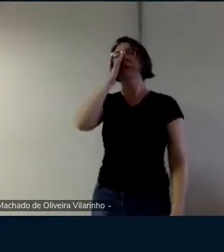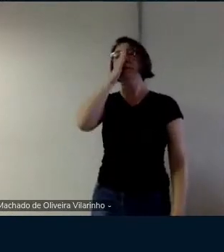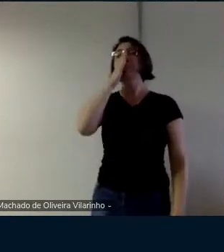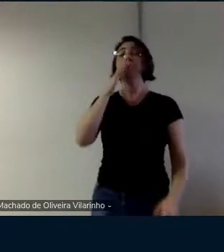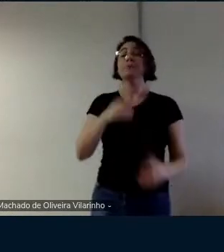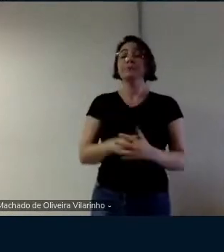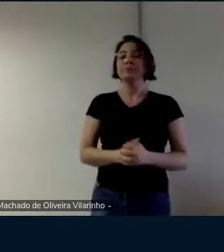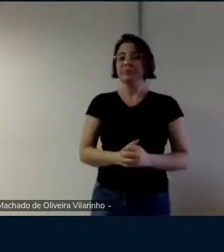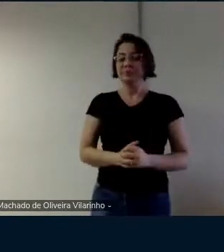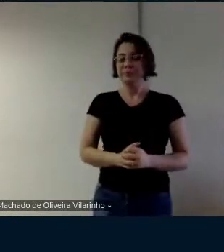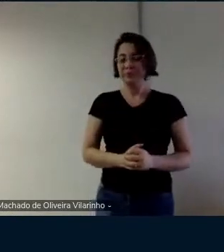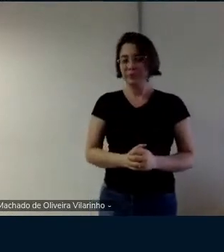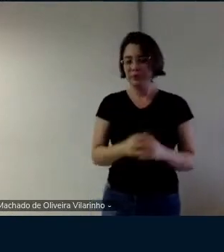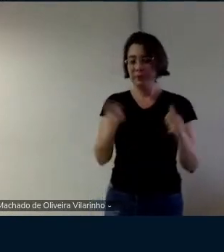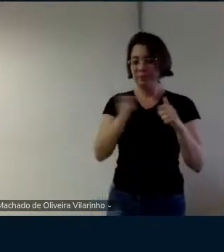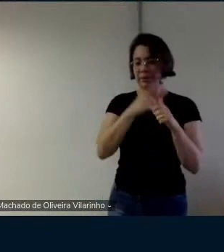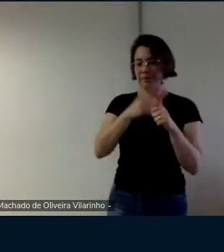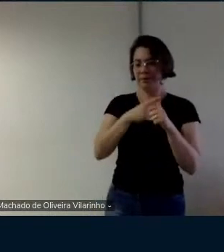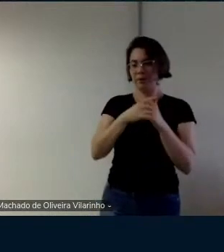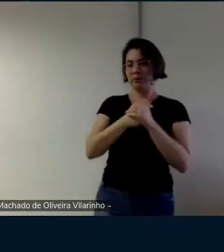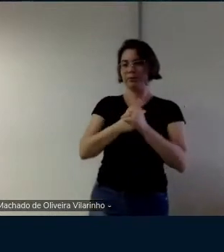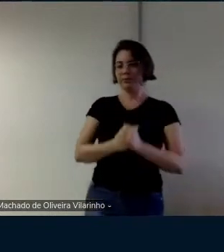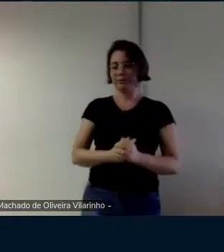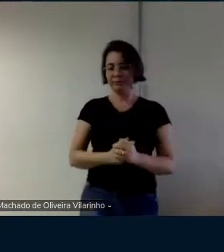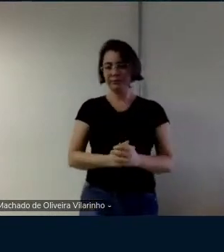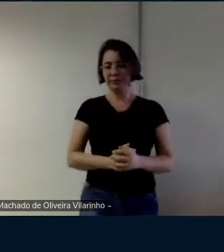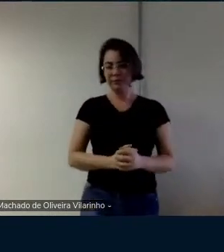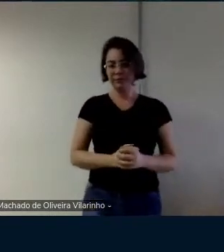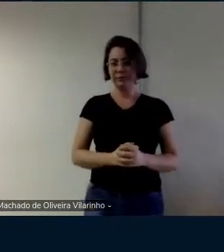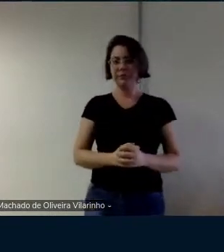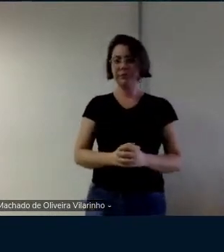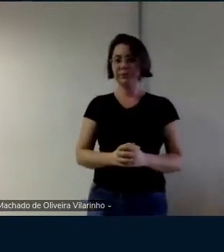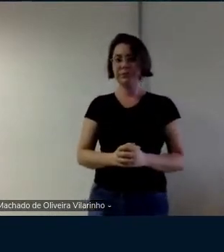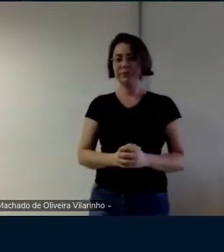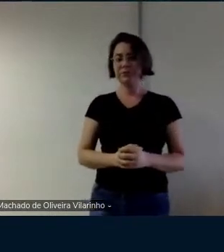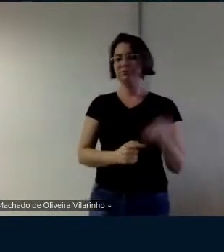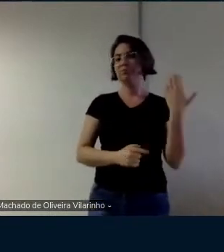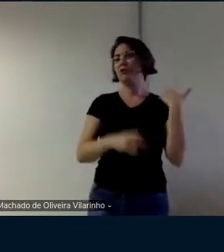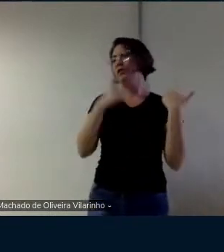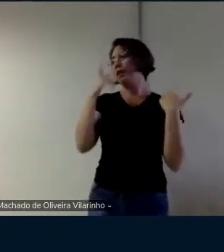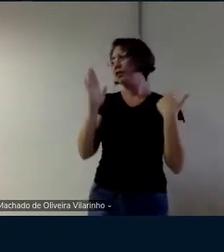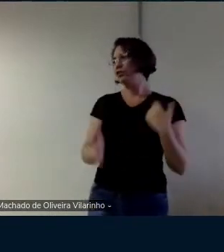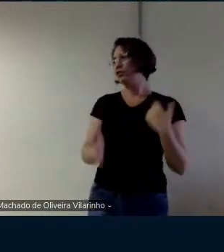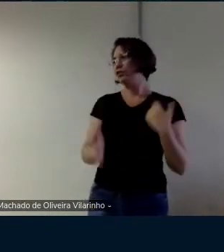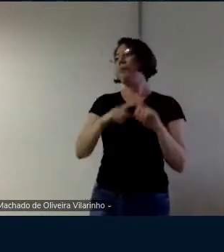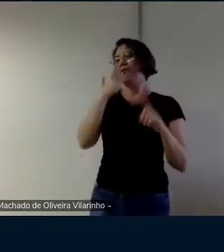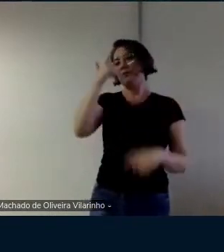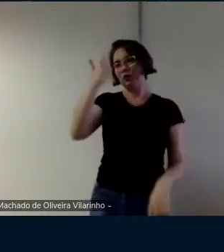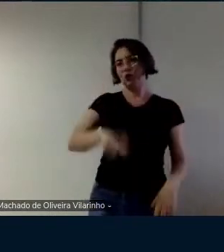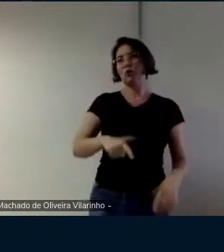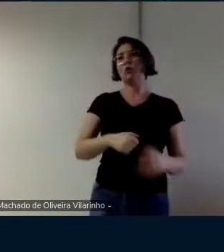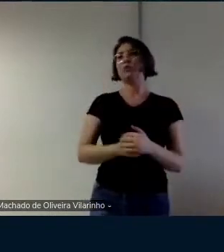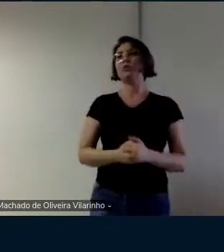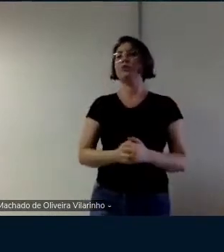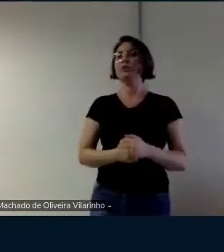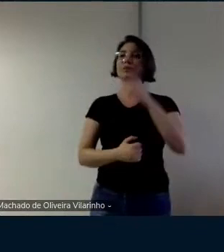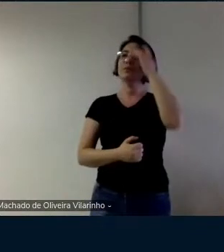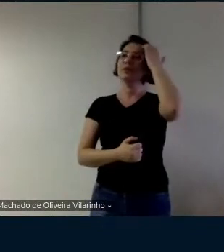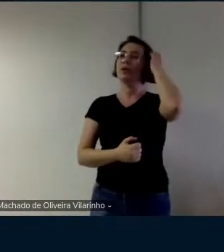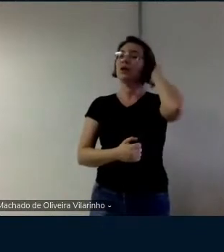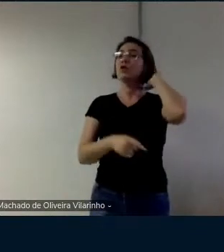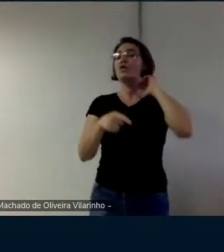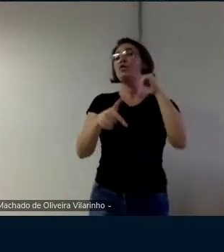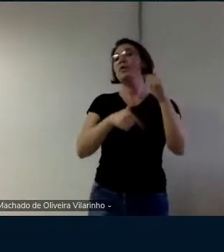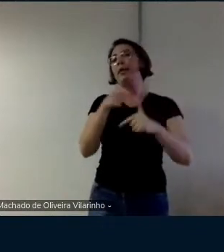primeiro eu quero dizer pra você que eu já tinha falado isso mas eu vou repetir aqui agora você